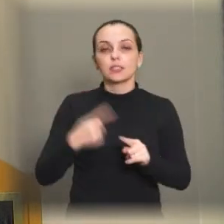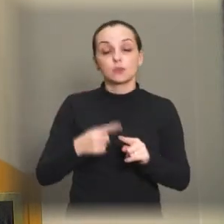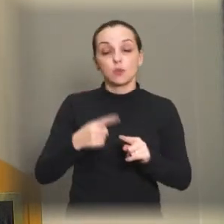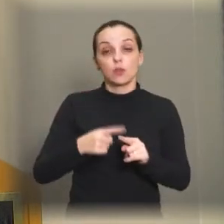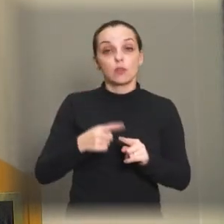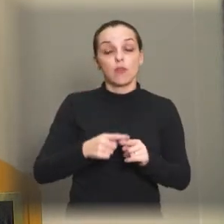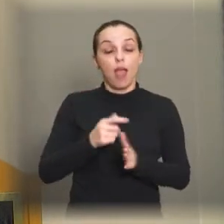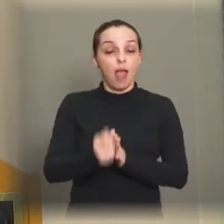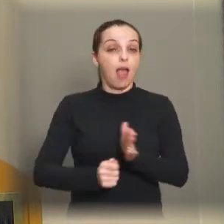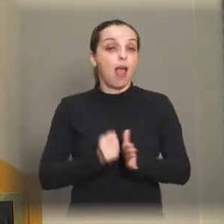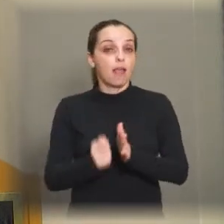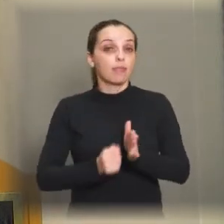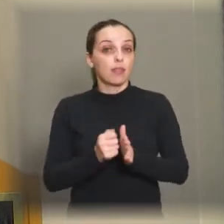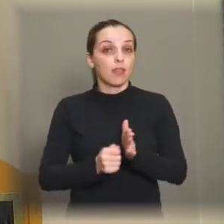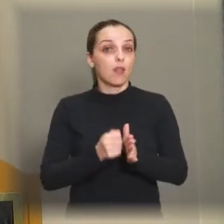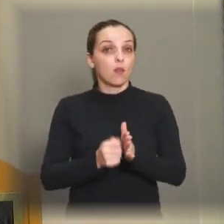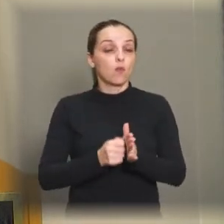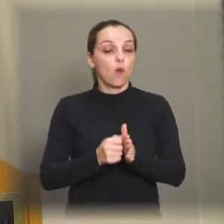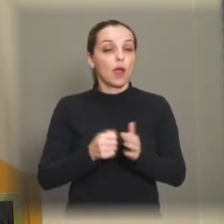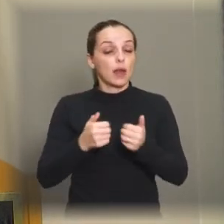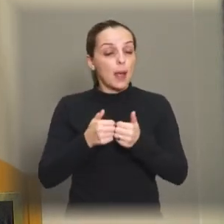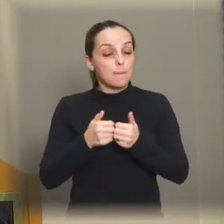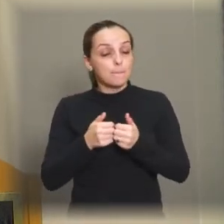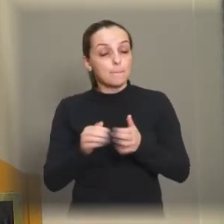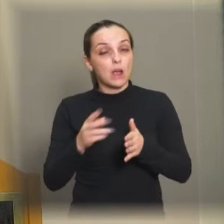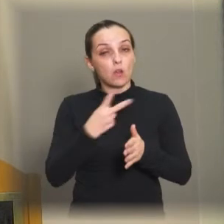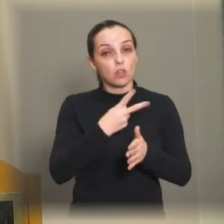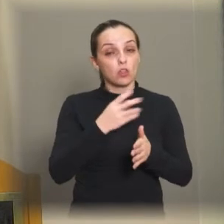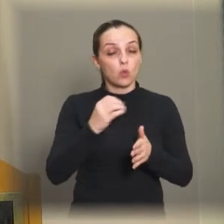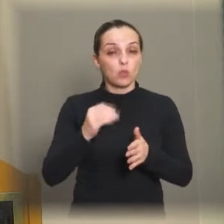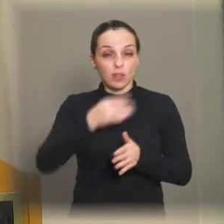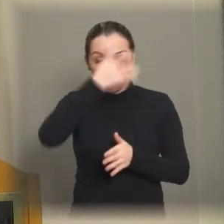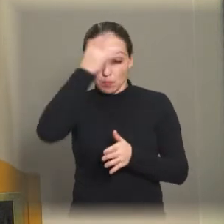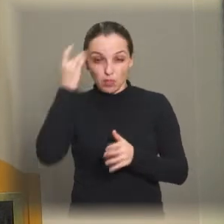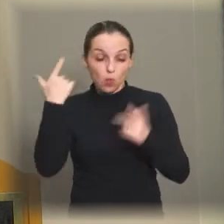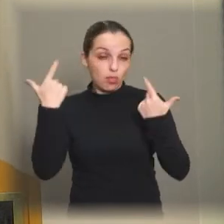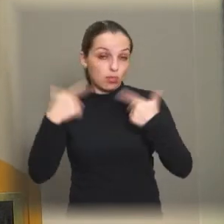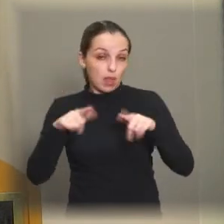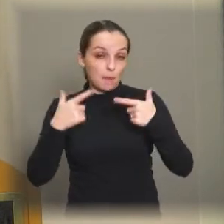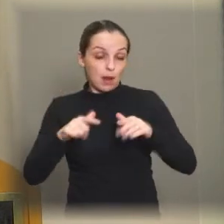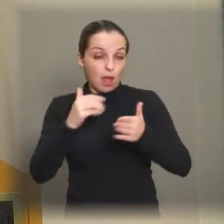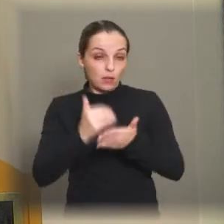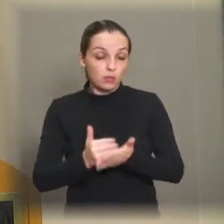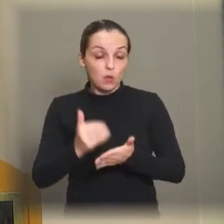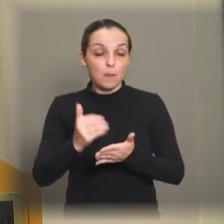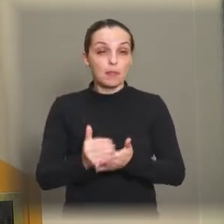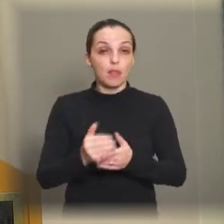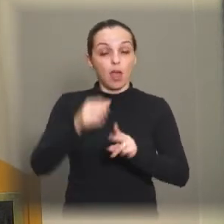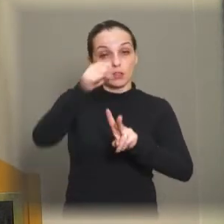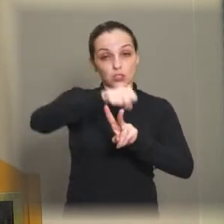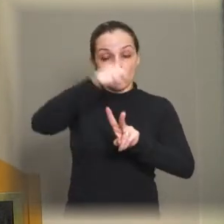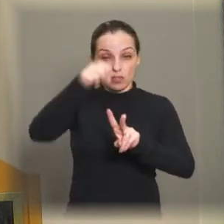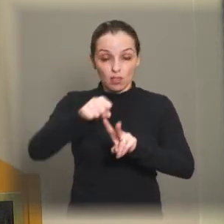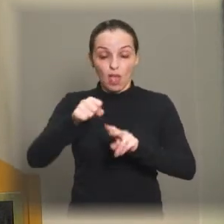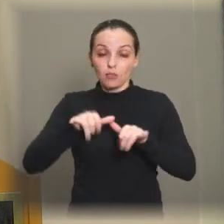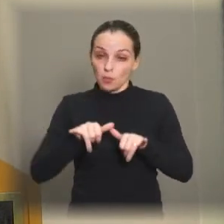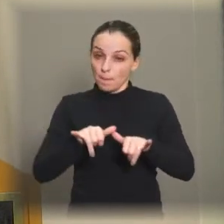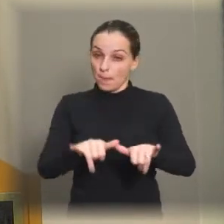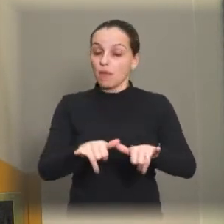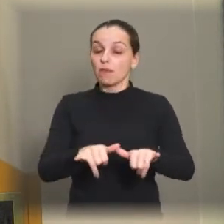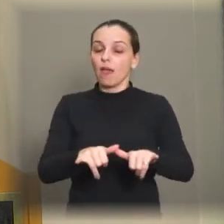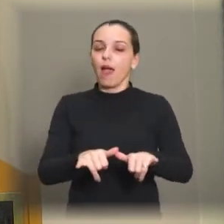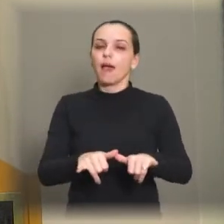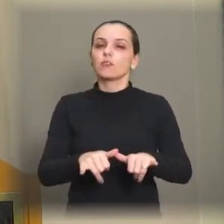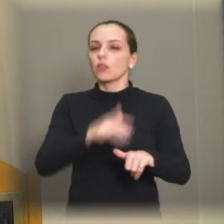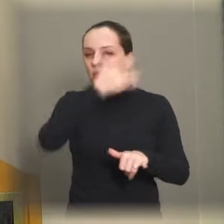Araraquara abrir aí mais 200 vagas de emprego, essas, na verdade, já ocupadas,